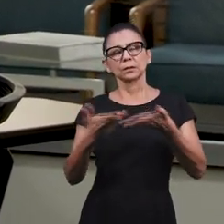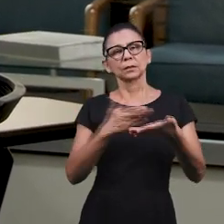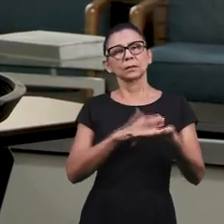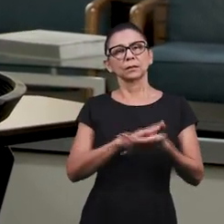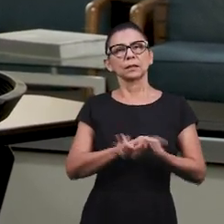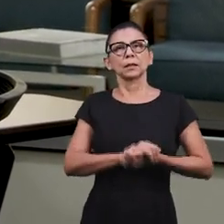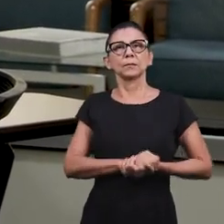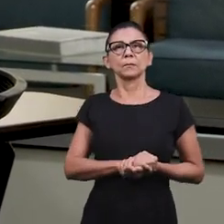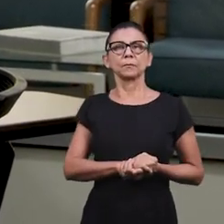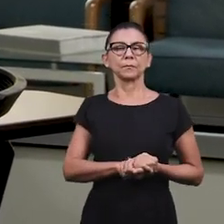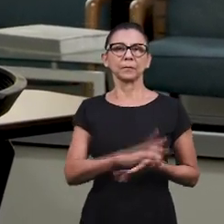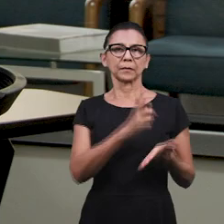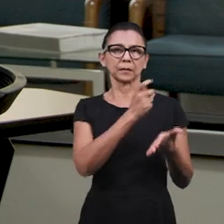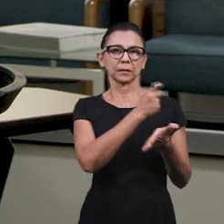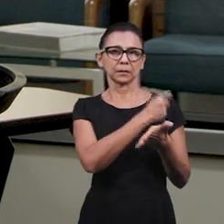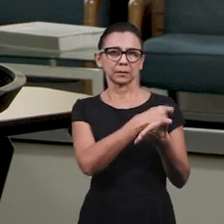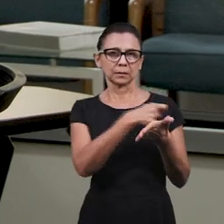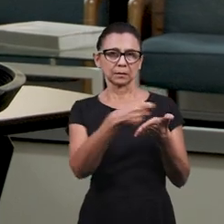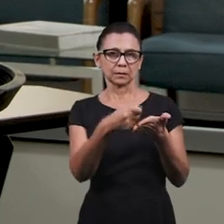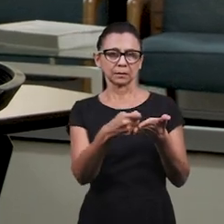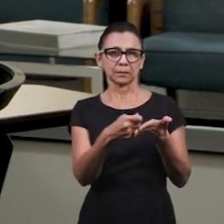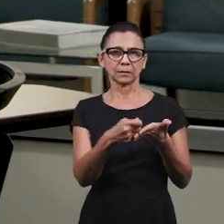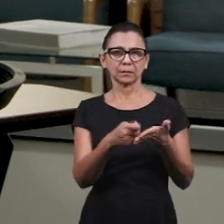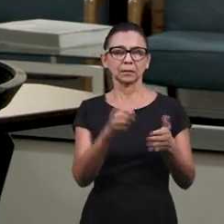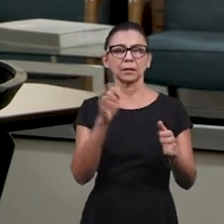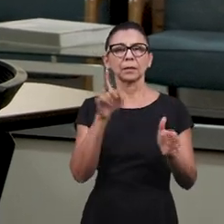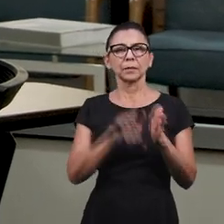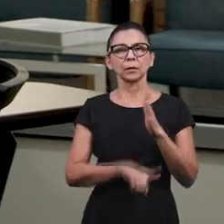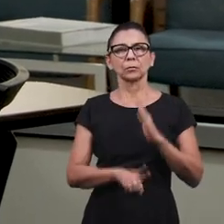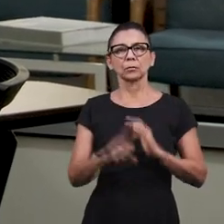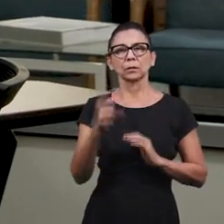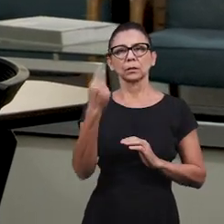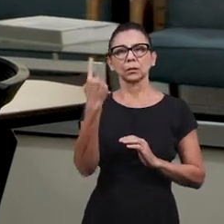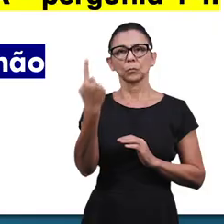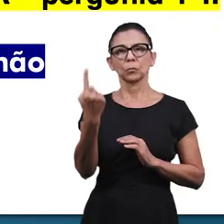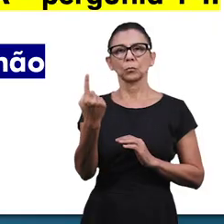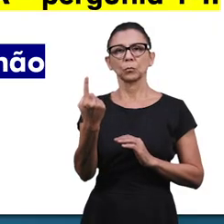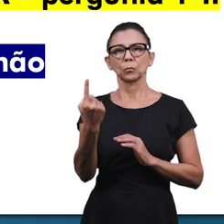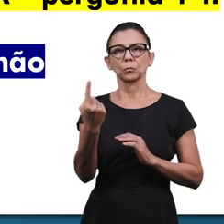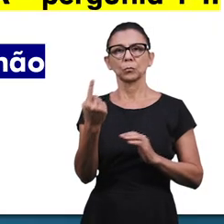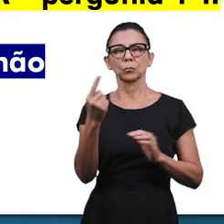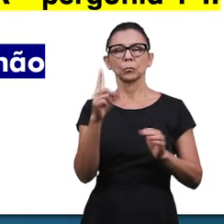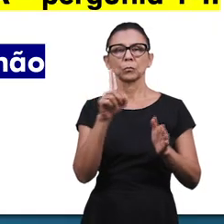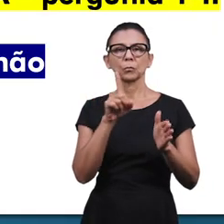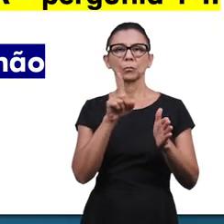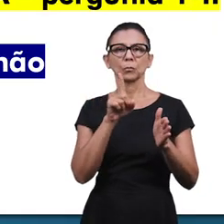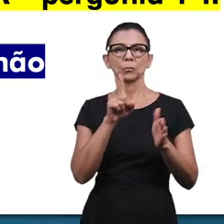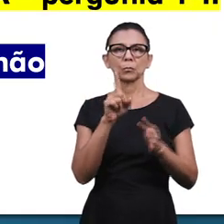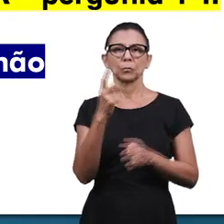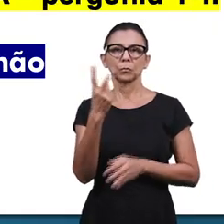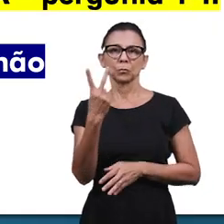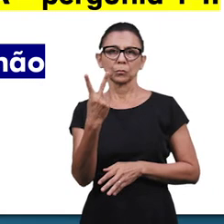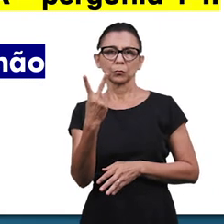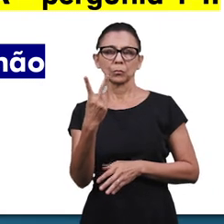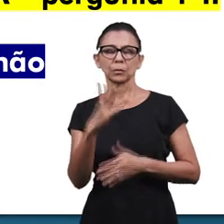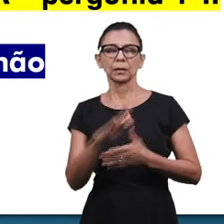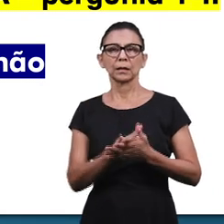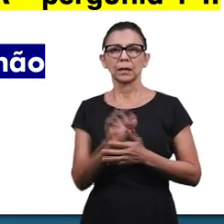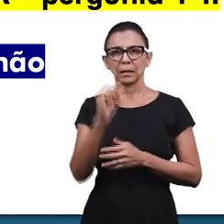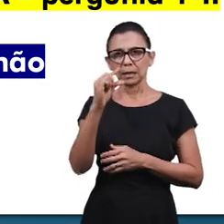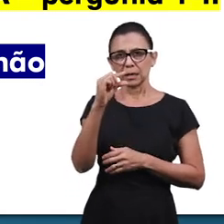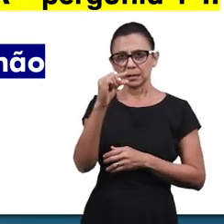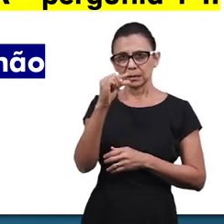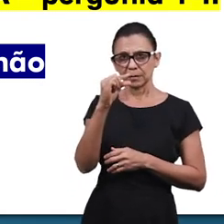Góes, ela escreveu o seguinte sobre a pergunta 1, o item 2, o item 2. A semente